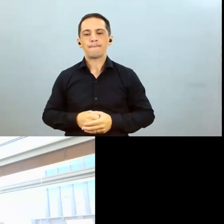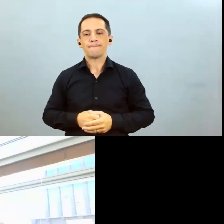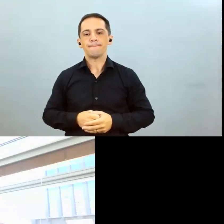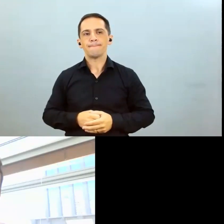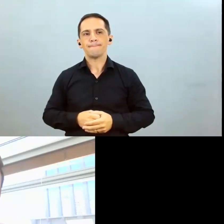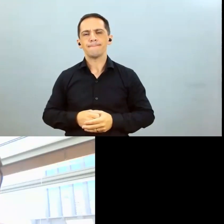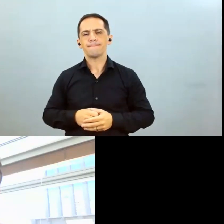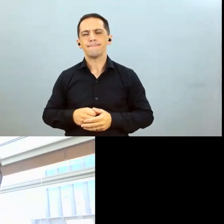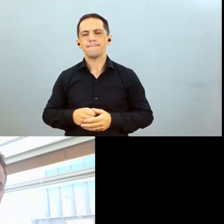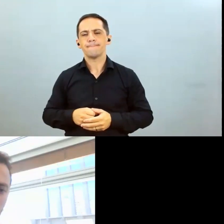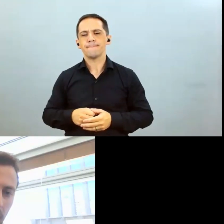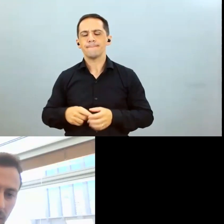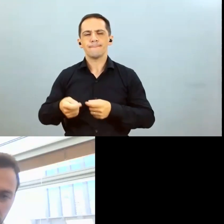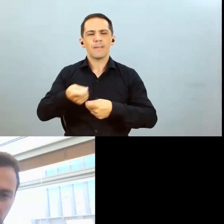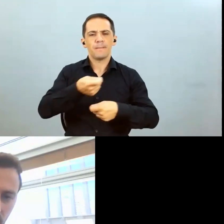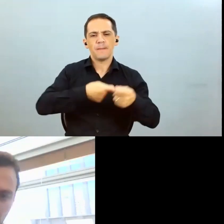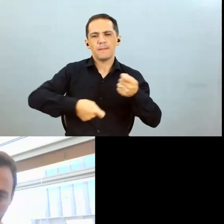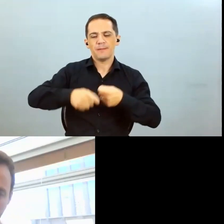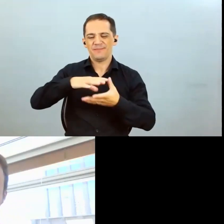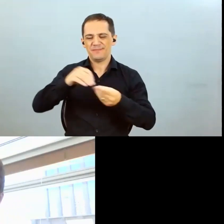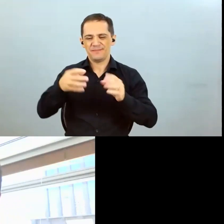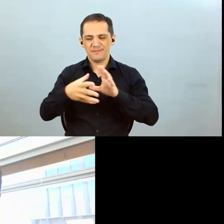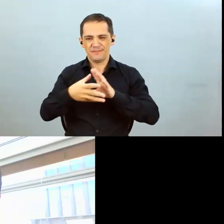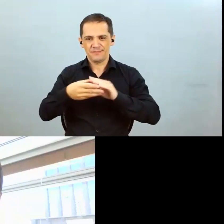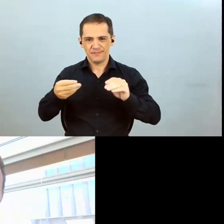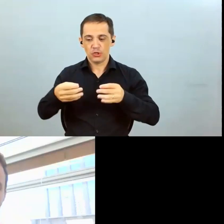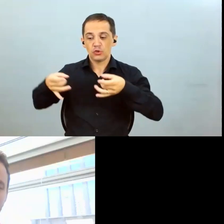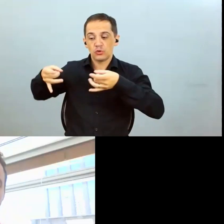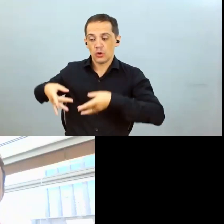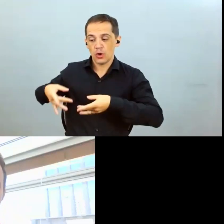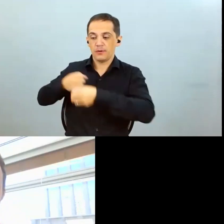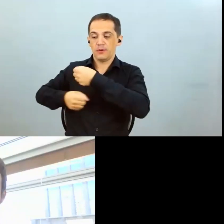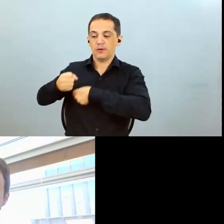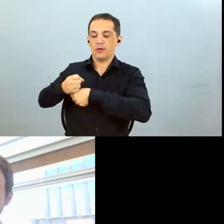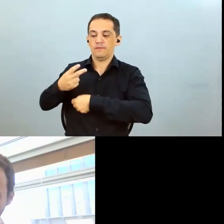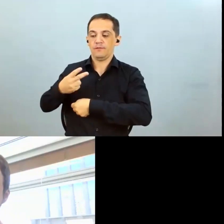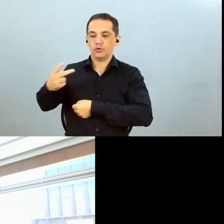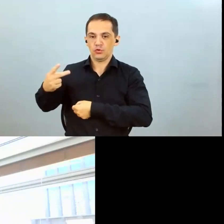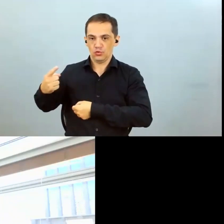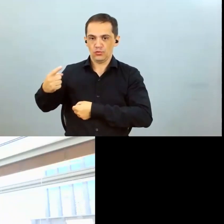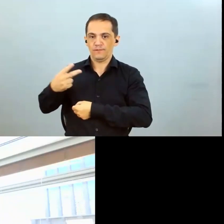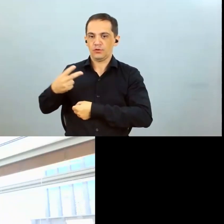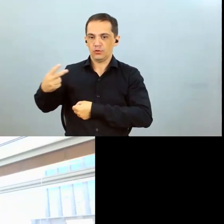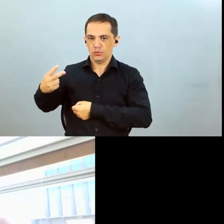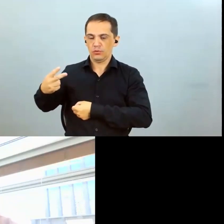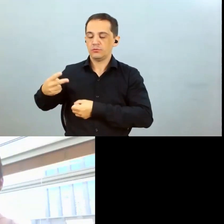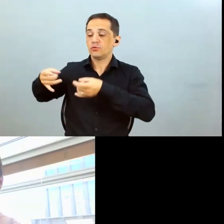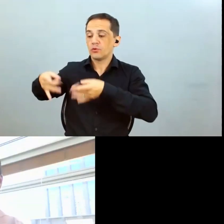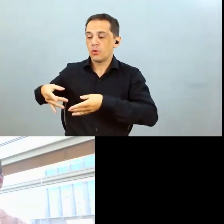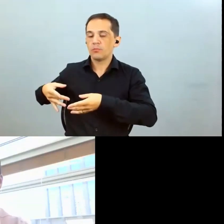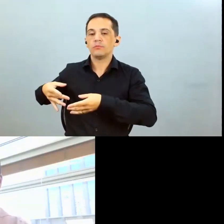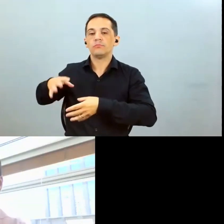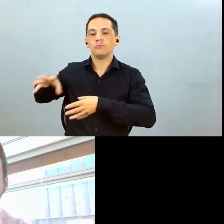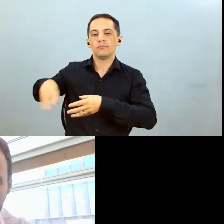estratégia de comercialização desse algodão remanescente da safra 2122. Foi um ponto importante aqui em termos de